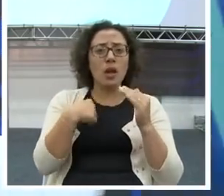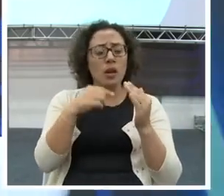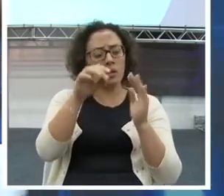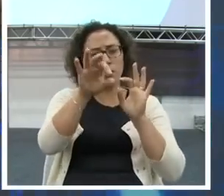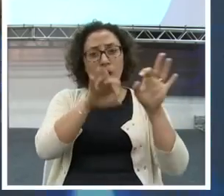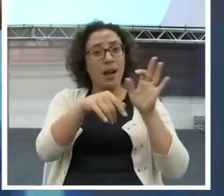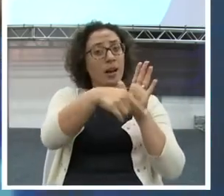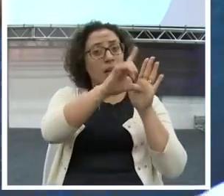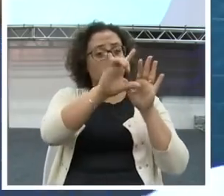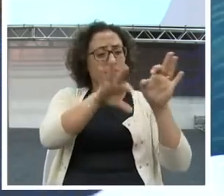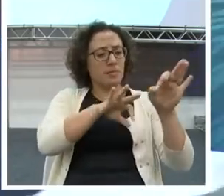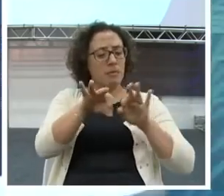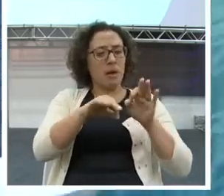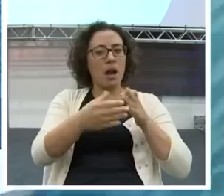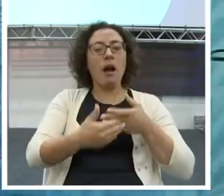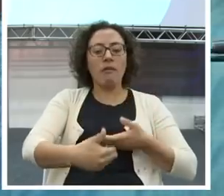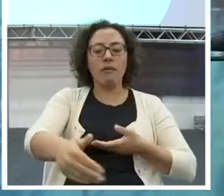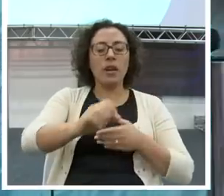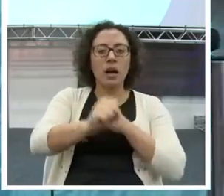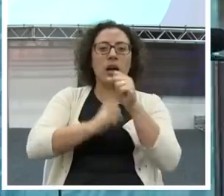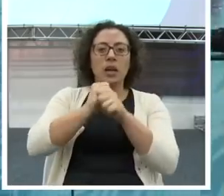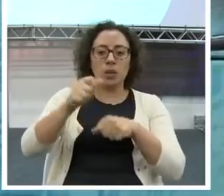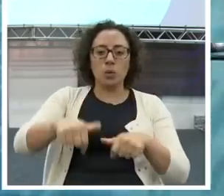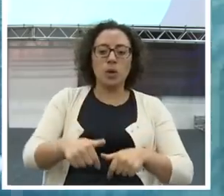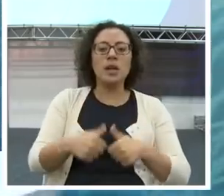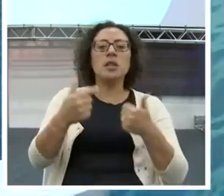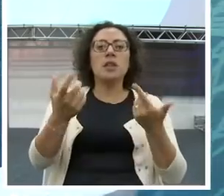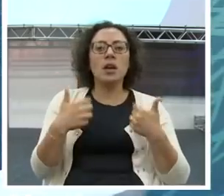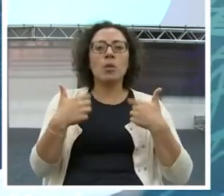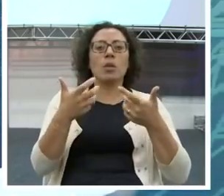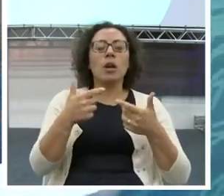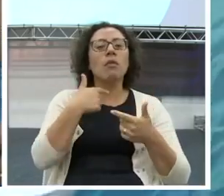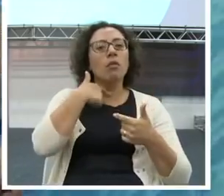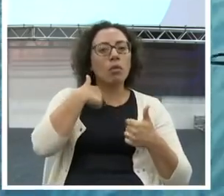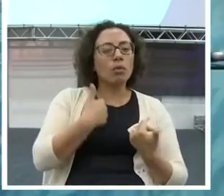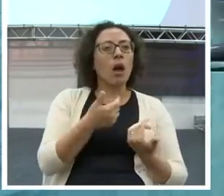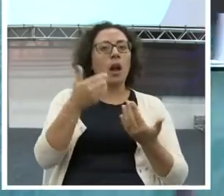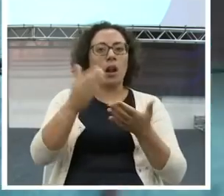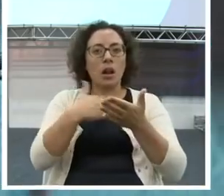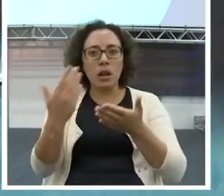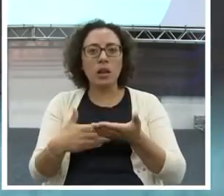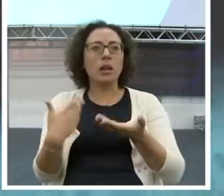capacidades que a gente adquire e as pessoas a nossa volta, que nos colocam lá.